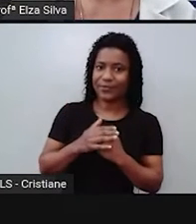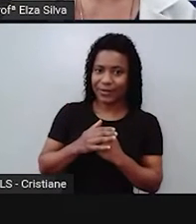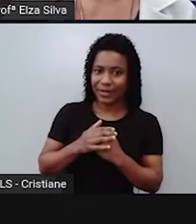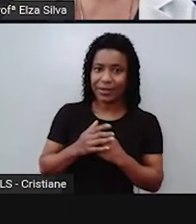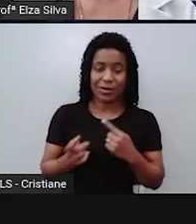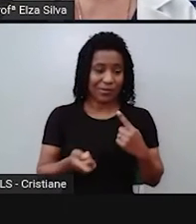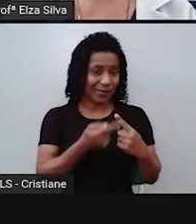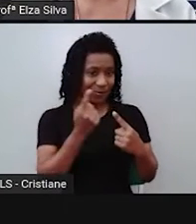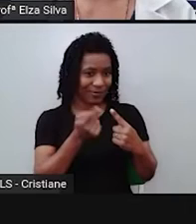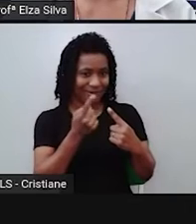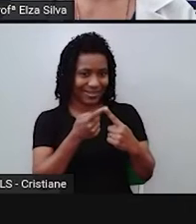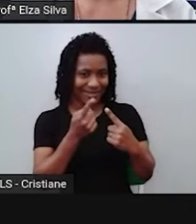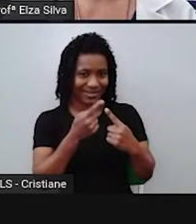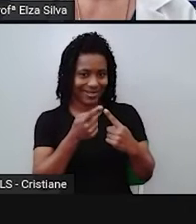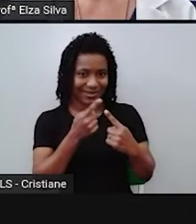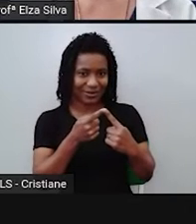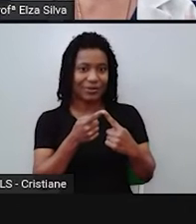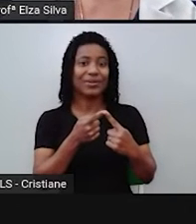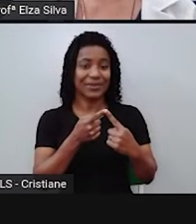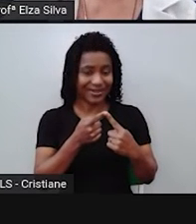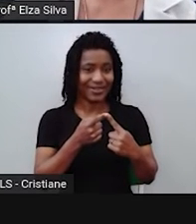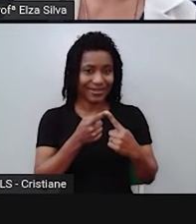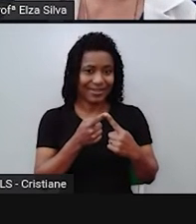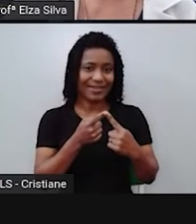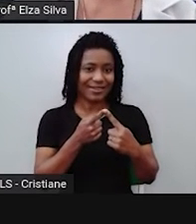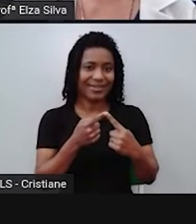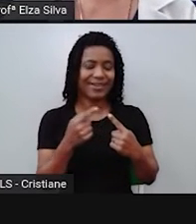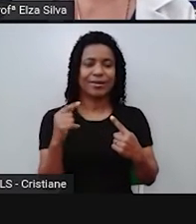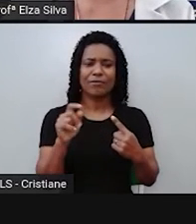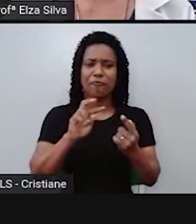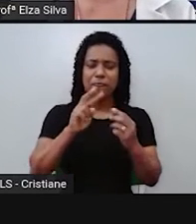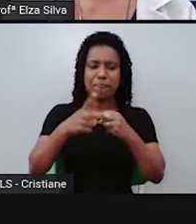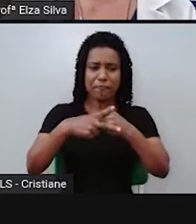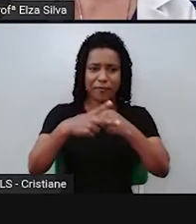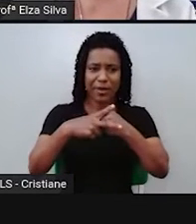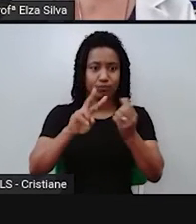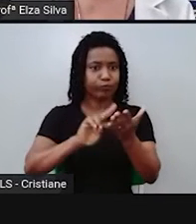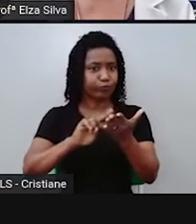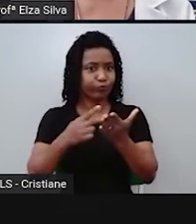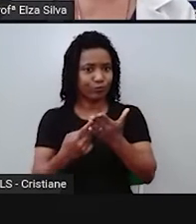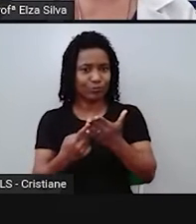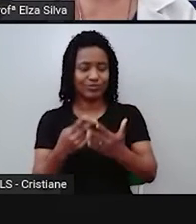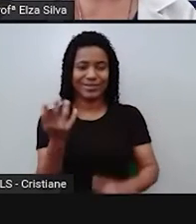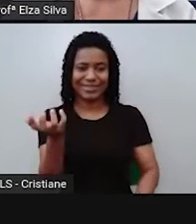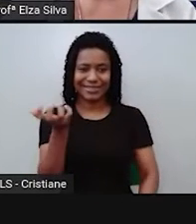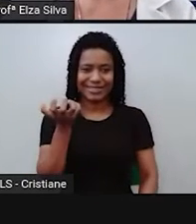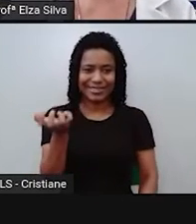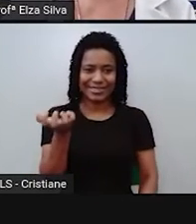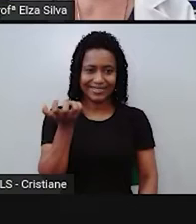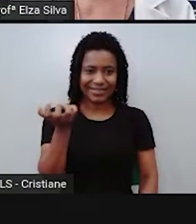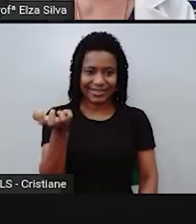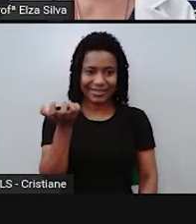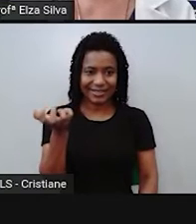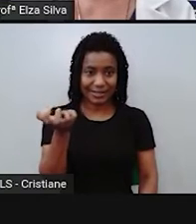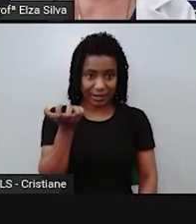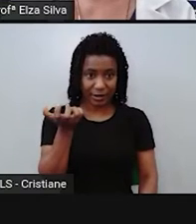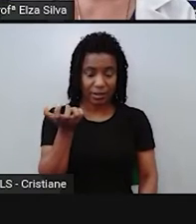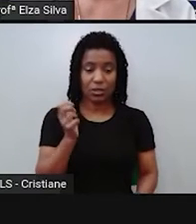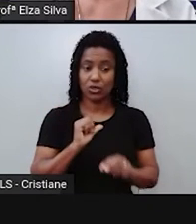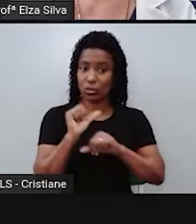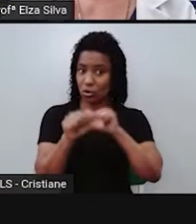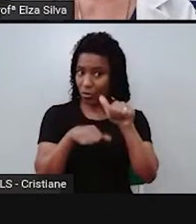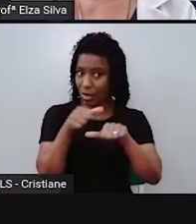want, que é o verbo querer. Se eu for escrever essa frase no passado com este verbo, observem como